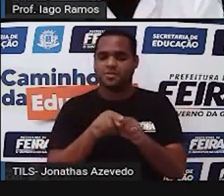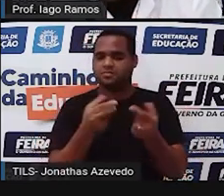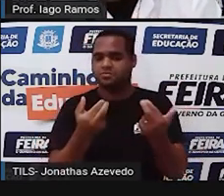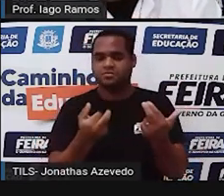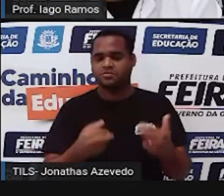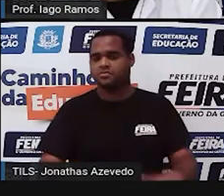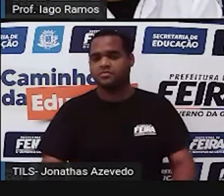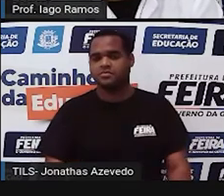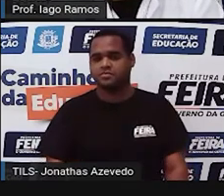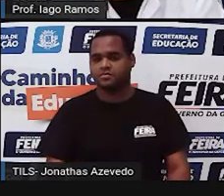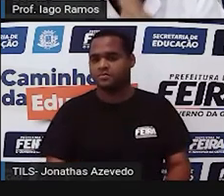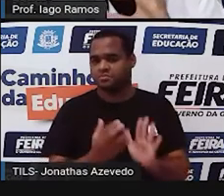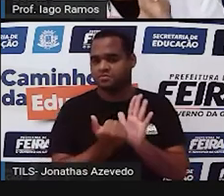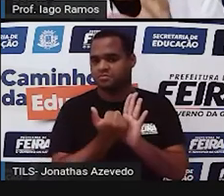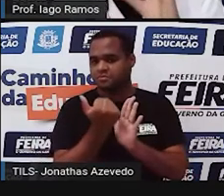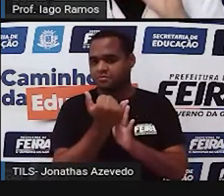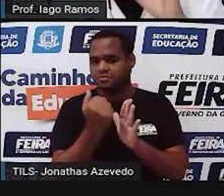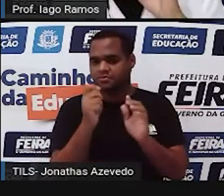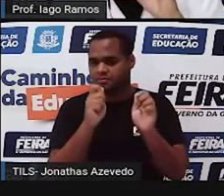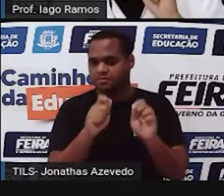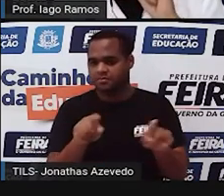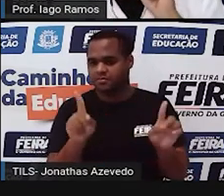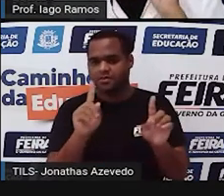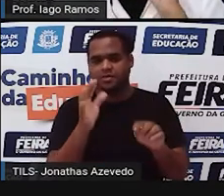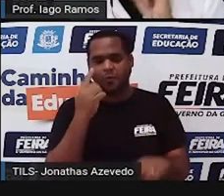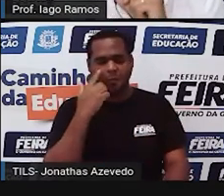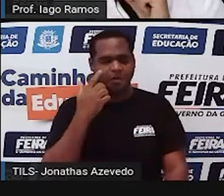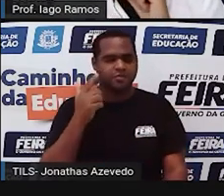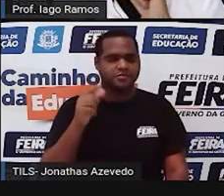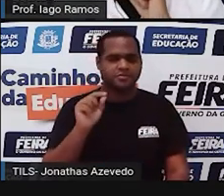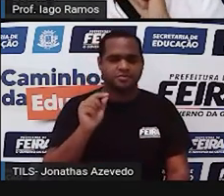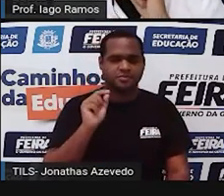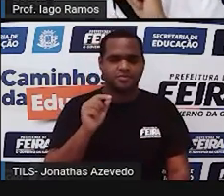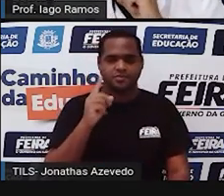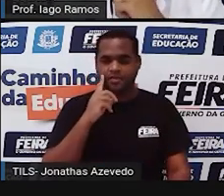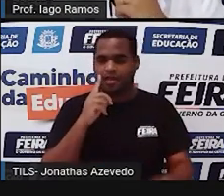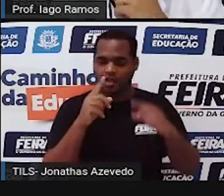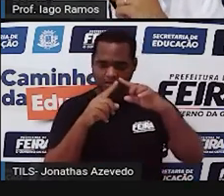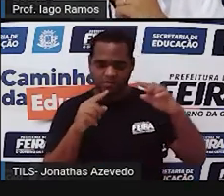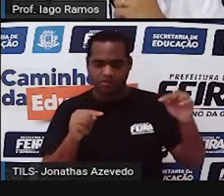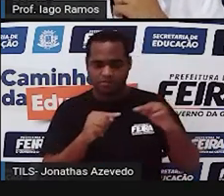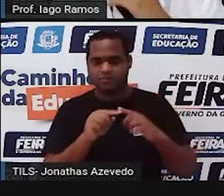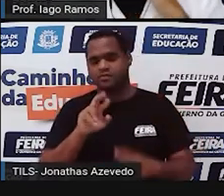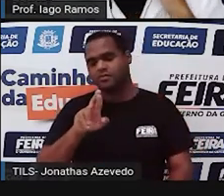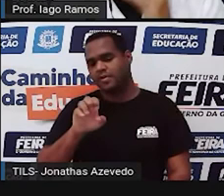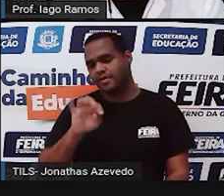Mais um, não custa nada. Olha só, esse é o triângulo retângulo,